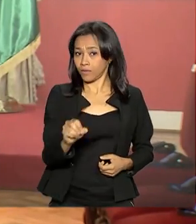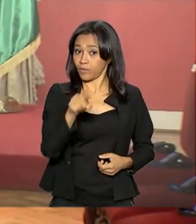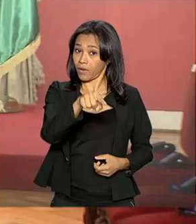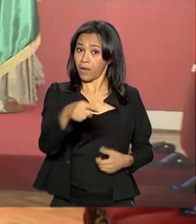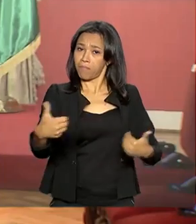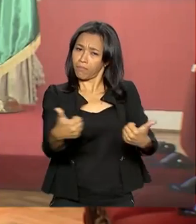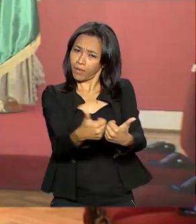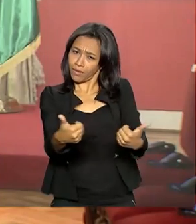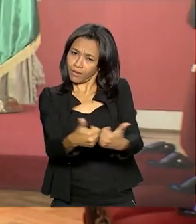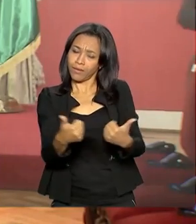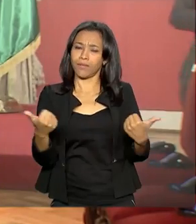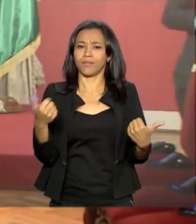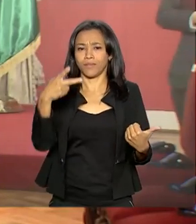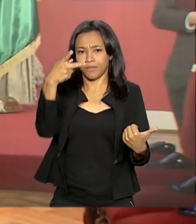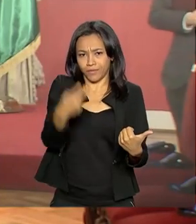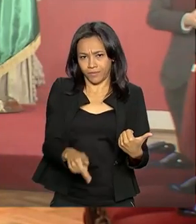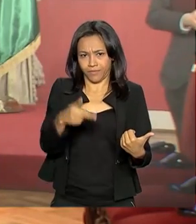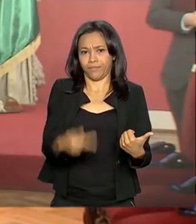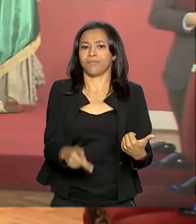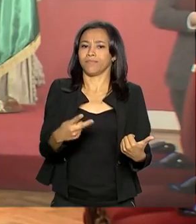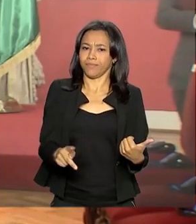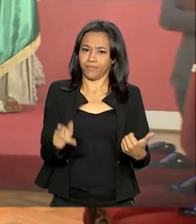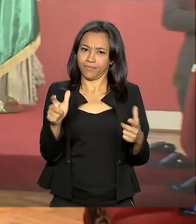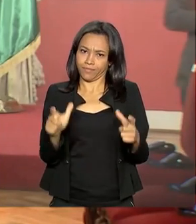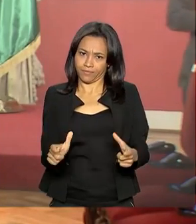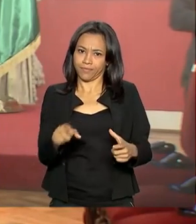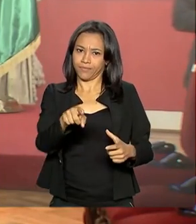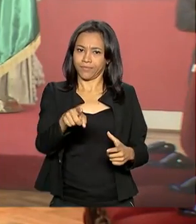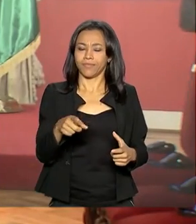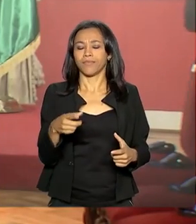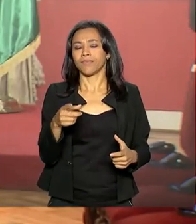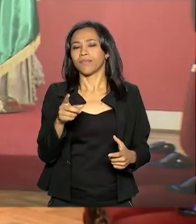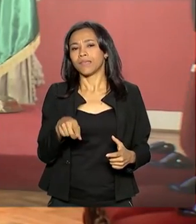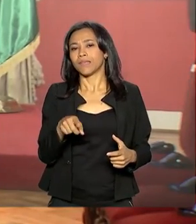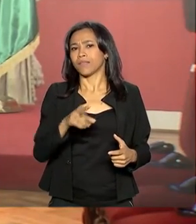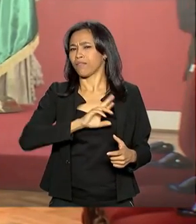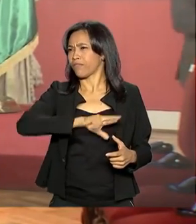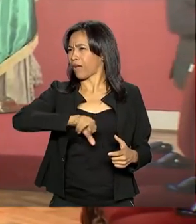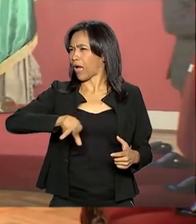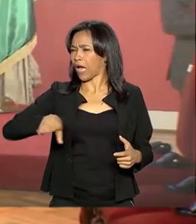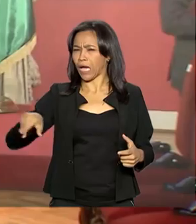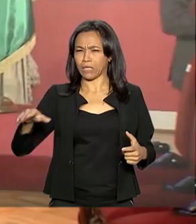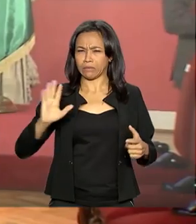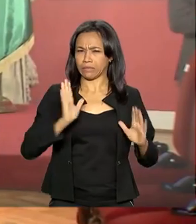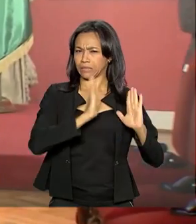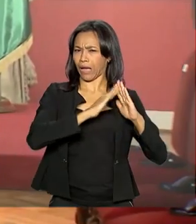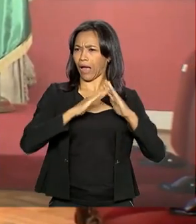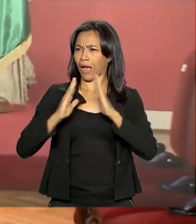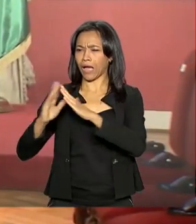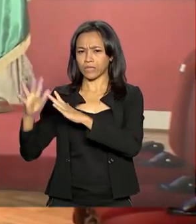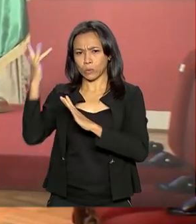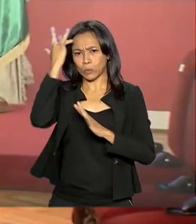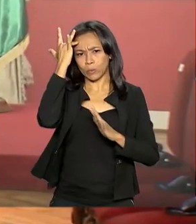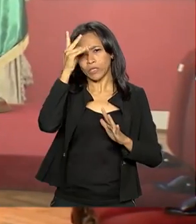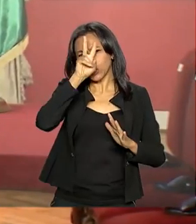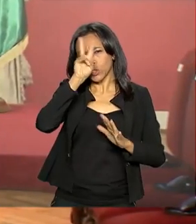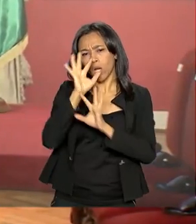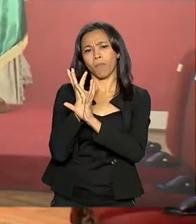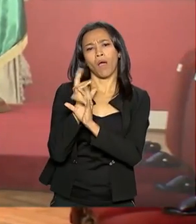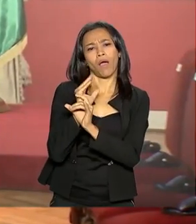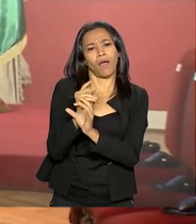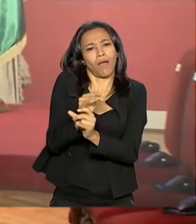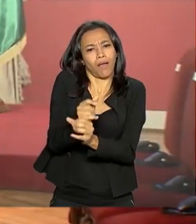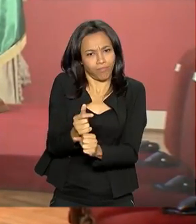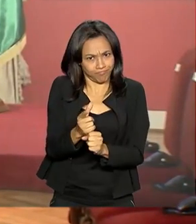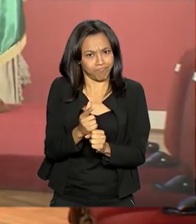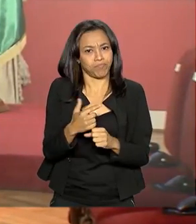perto do Palácio de la Moneda, é um complexo aqui de prédios históricos, monumentos históricos aqui em Santiago, no Chile, onde nós